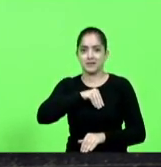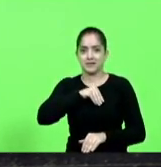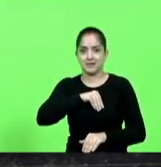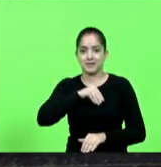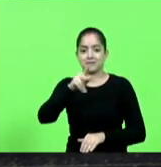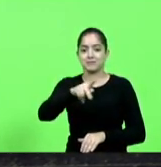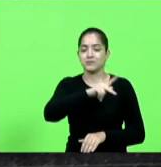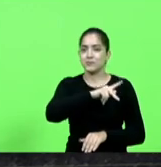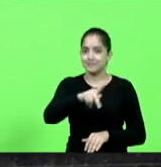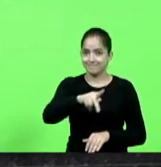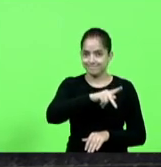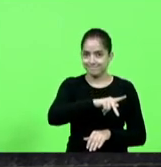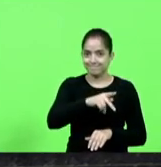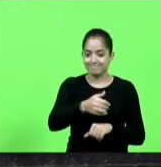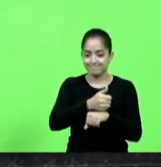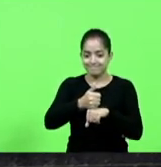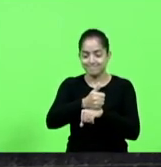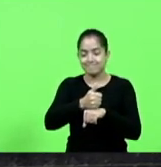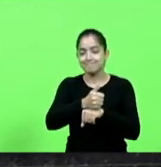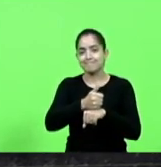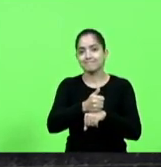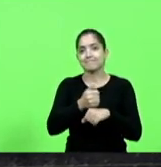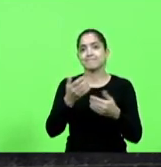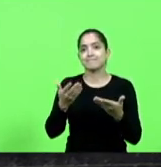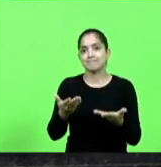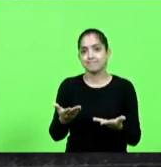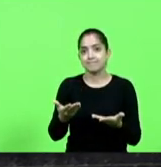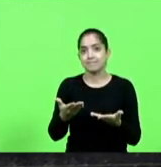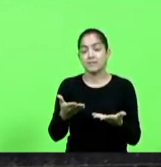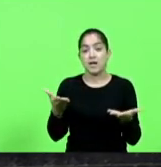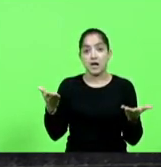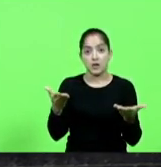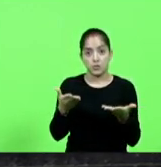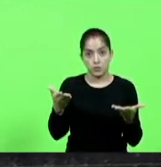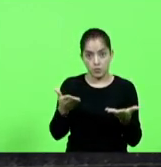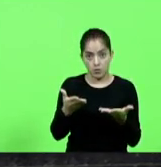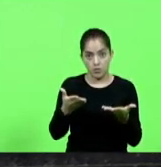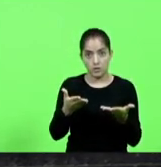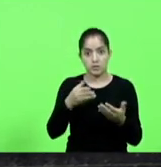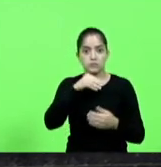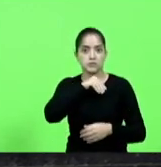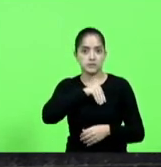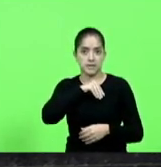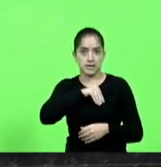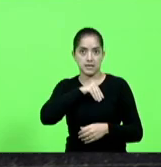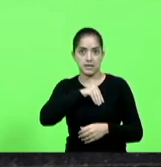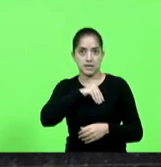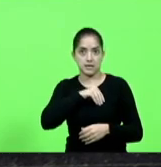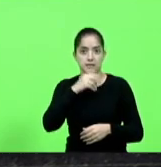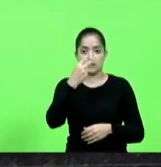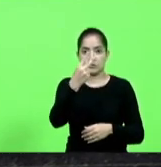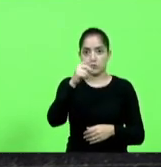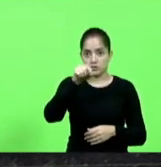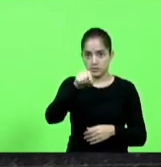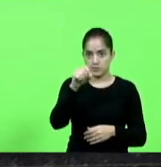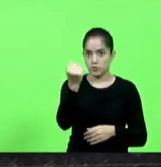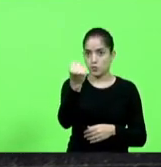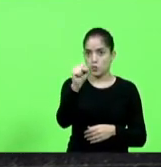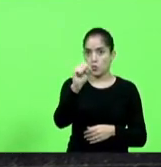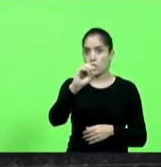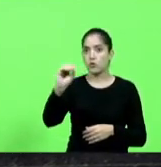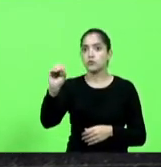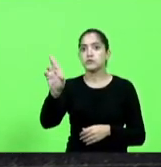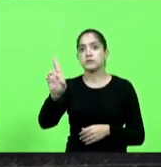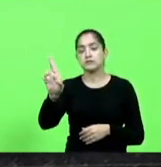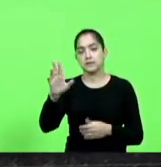profissionais de educação dos professores atualmente o piso salarial é de dois mil e oitocentos reais